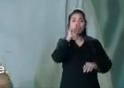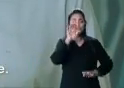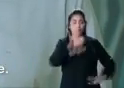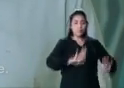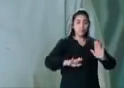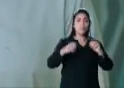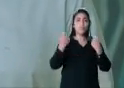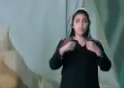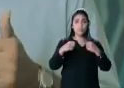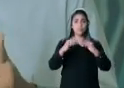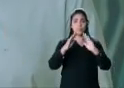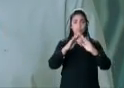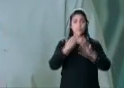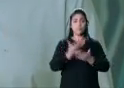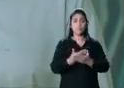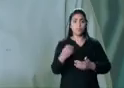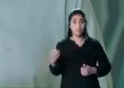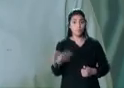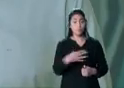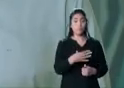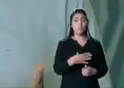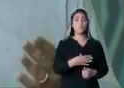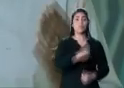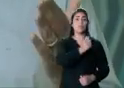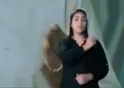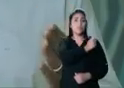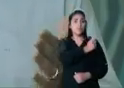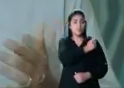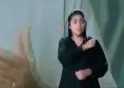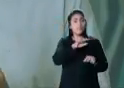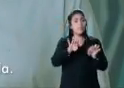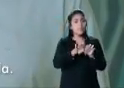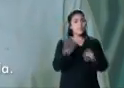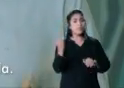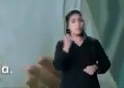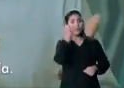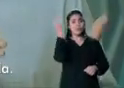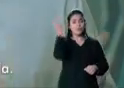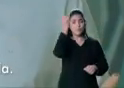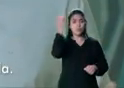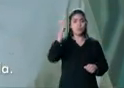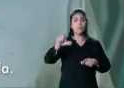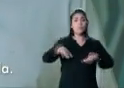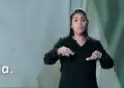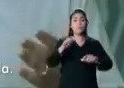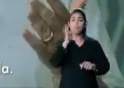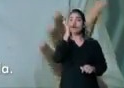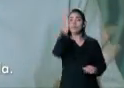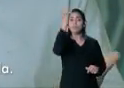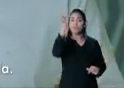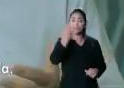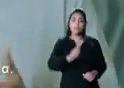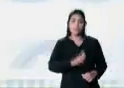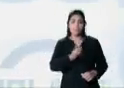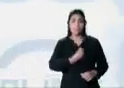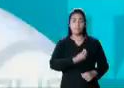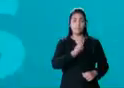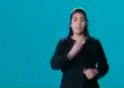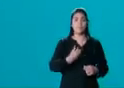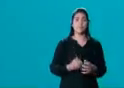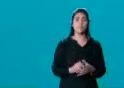criminalidade. Vamos preparar os alunos para o ensino superior, para o mercado de trabalho e para a vida.